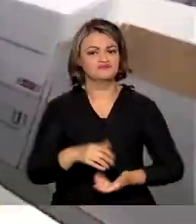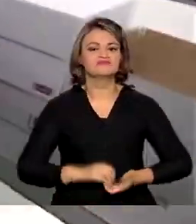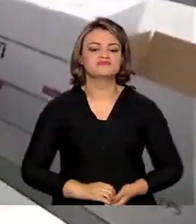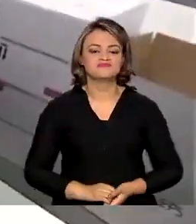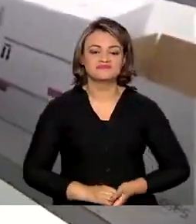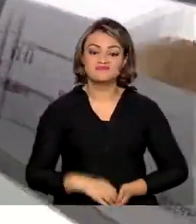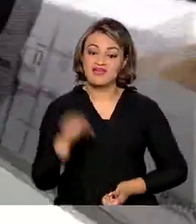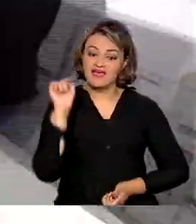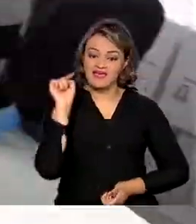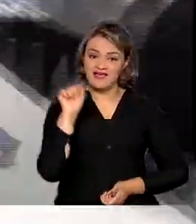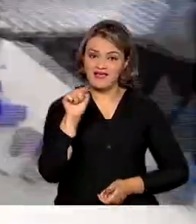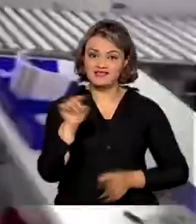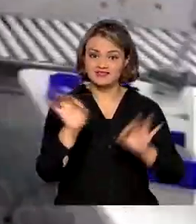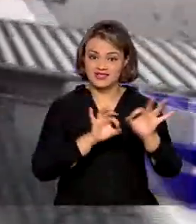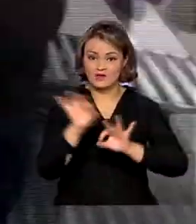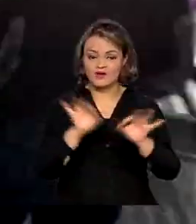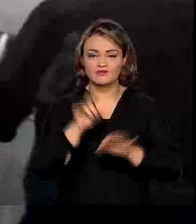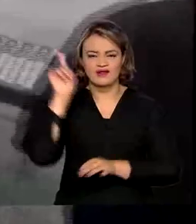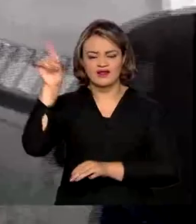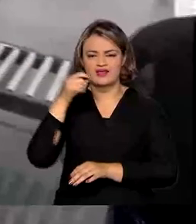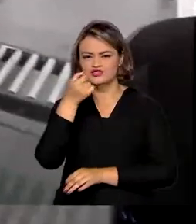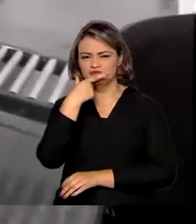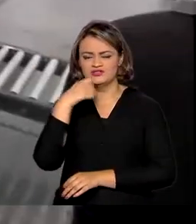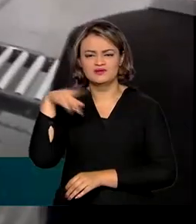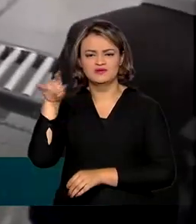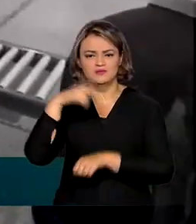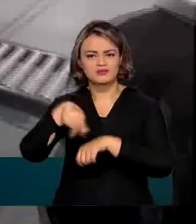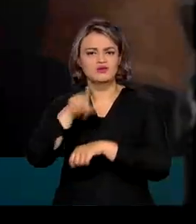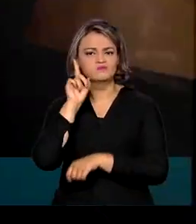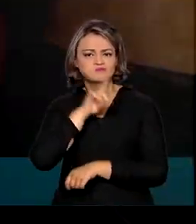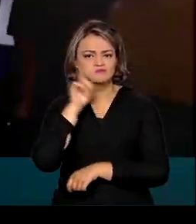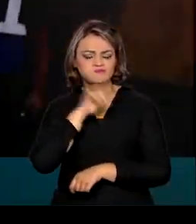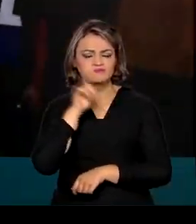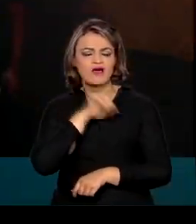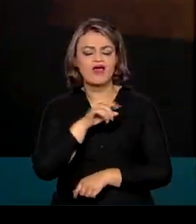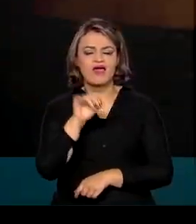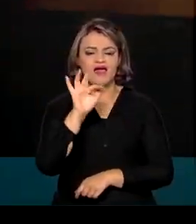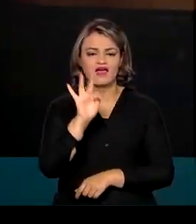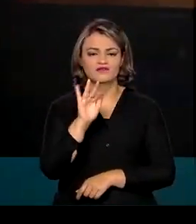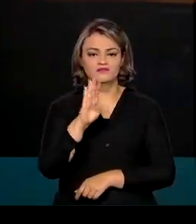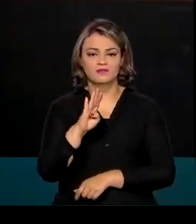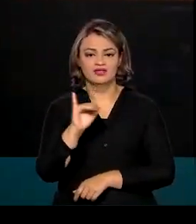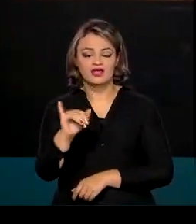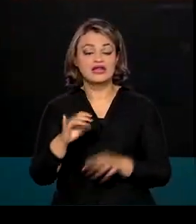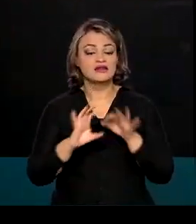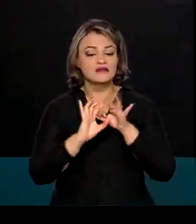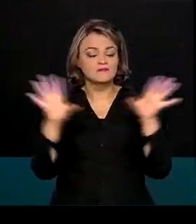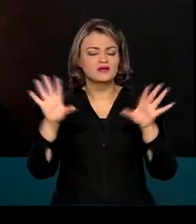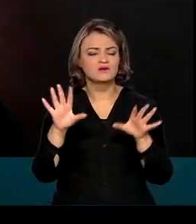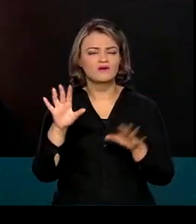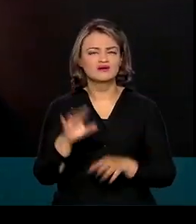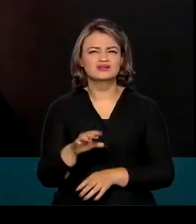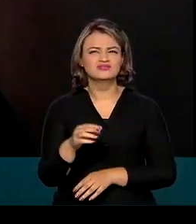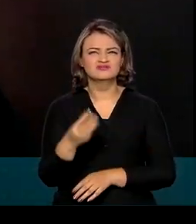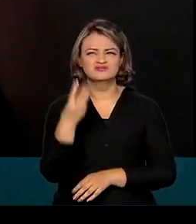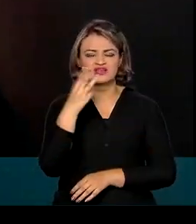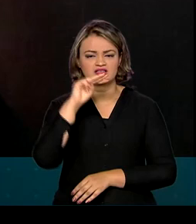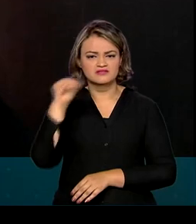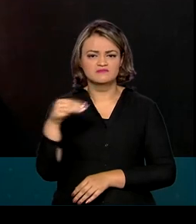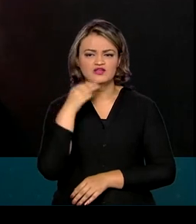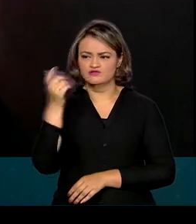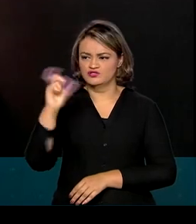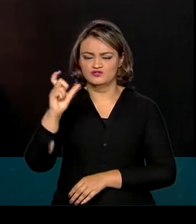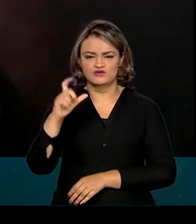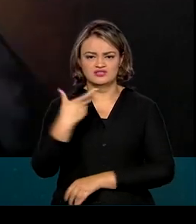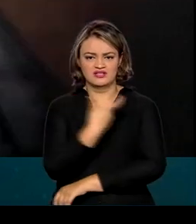A Agência Reguladora de Medicamentos dos Estados Unidos, FDA, liberou o envio de 3 milhões de doses